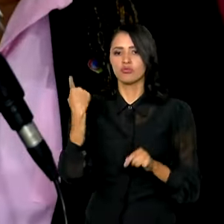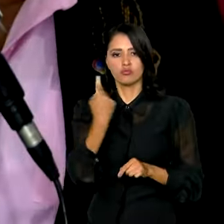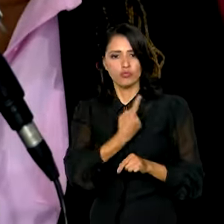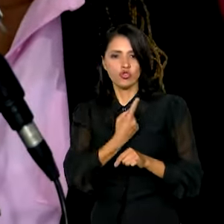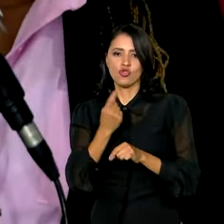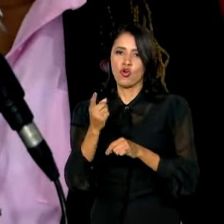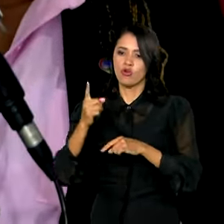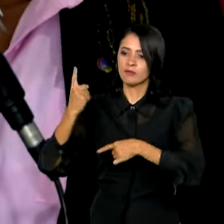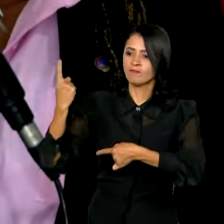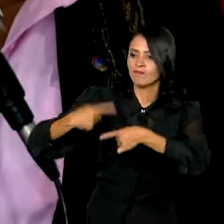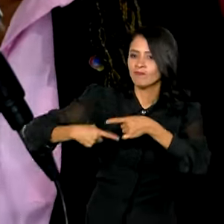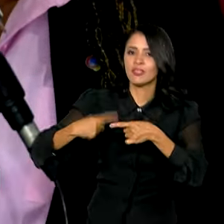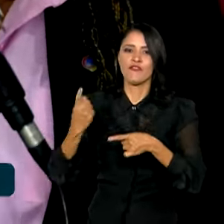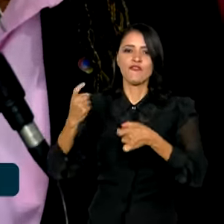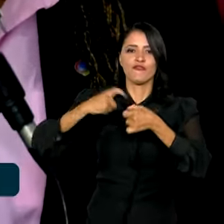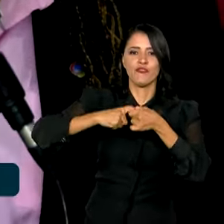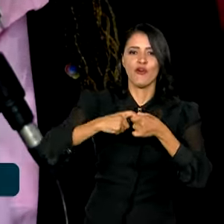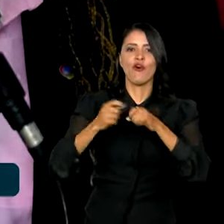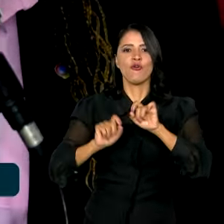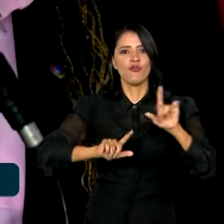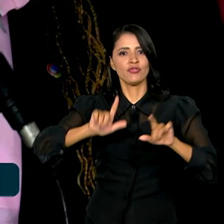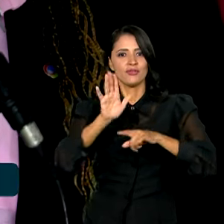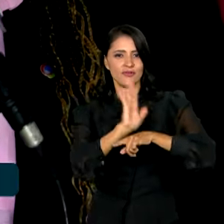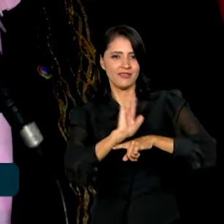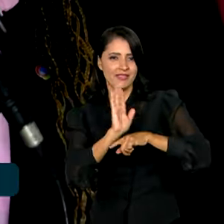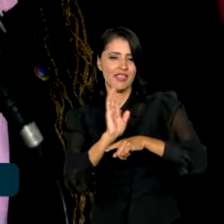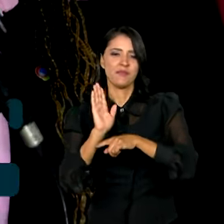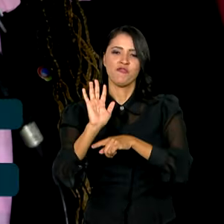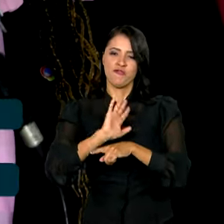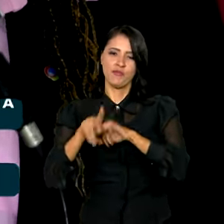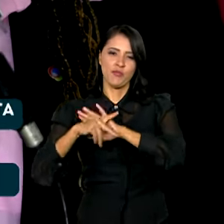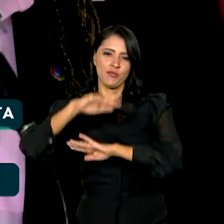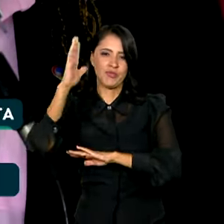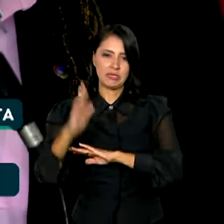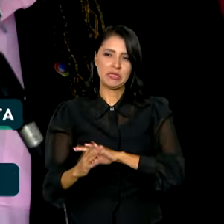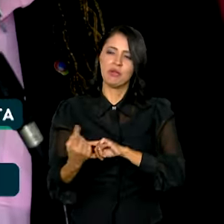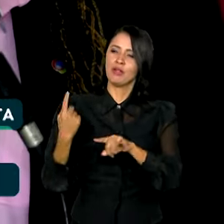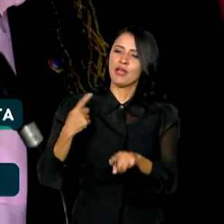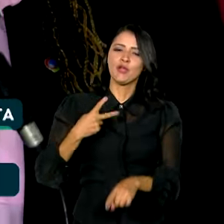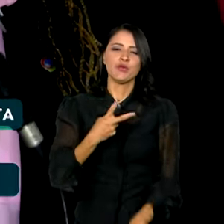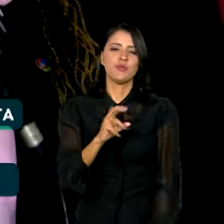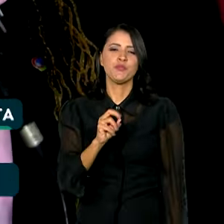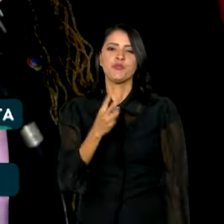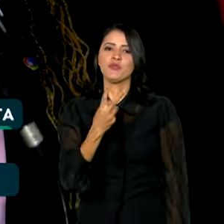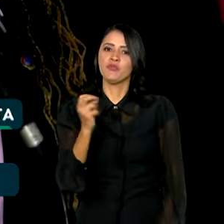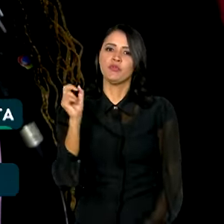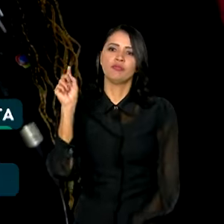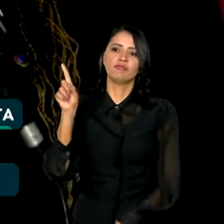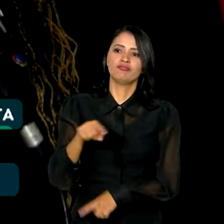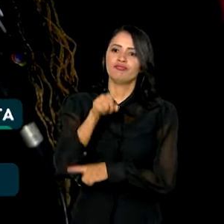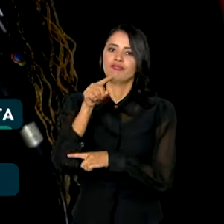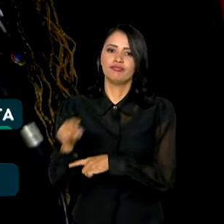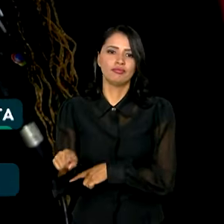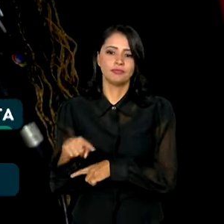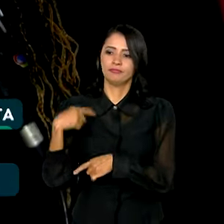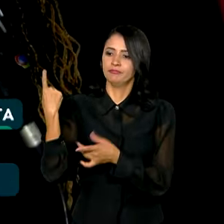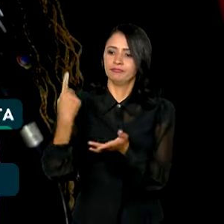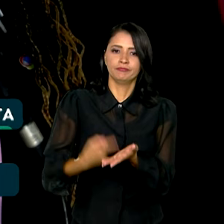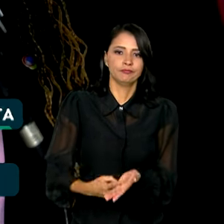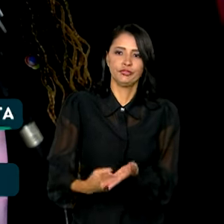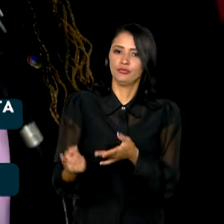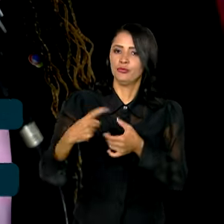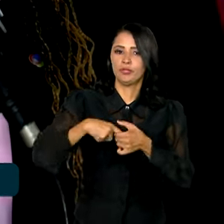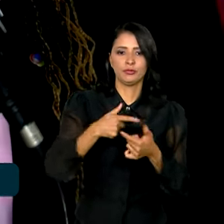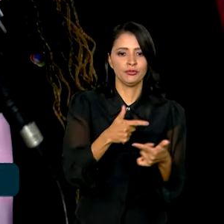produções brasileiras de volta às grades do cinema. Estava vencida desde 2020 e não havia o compromisso de ser